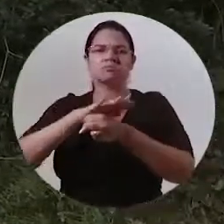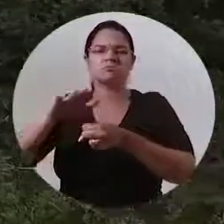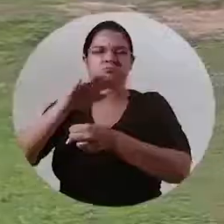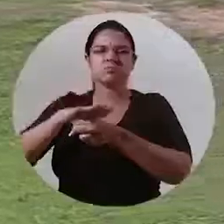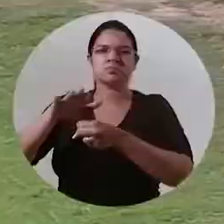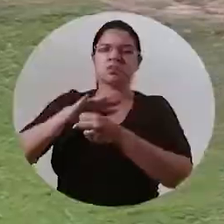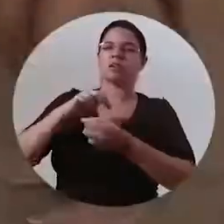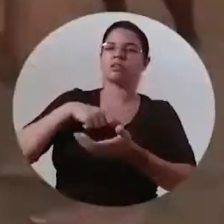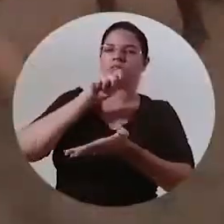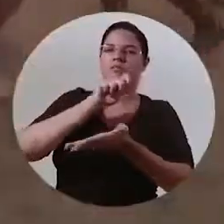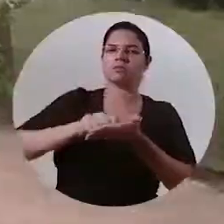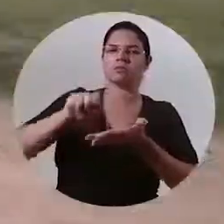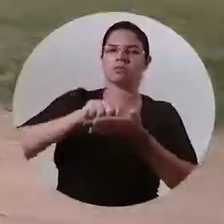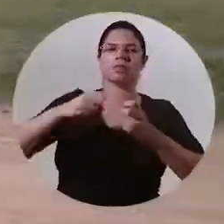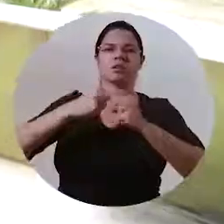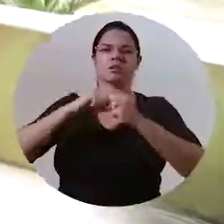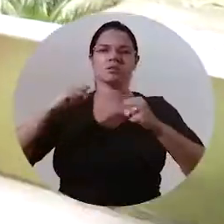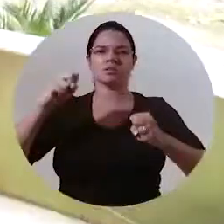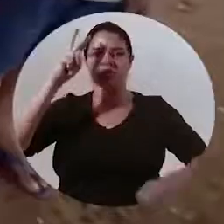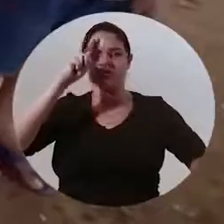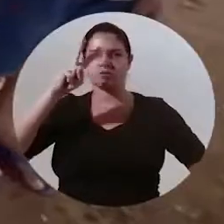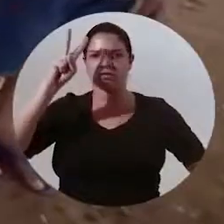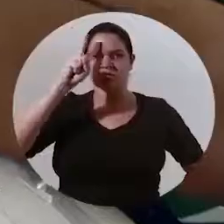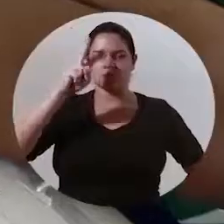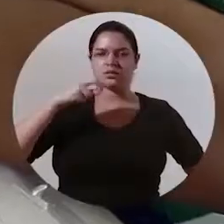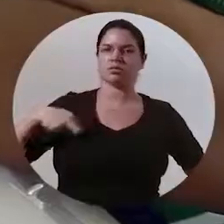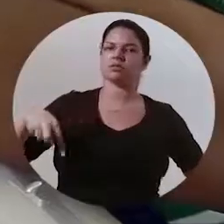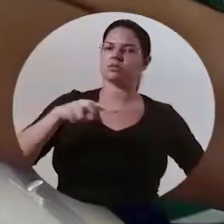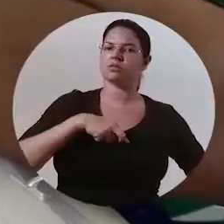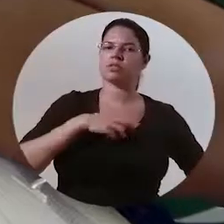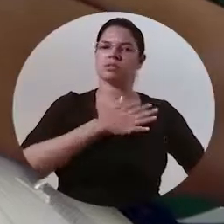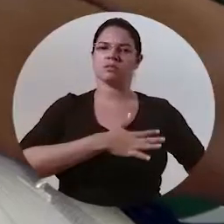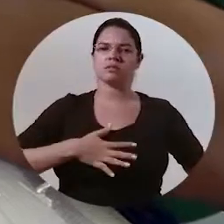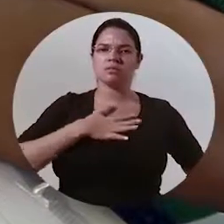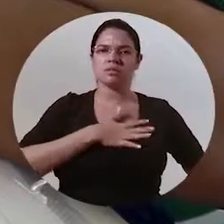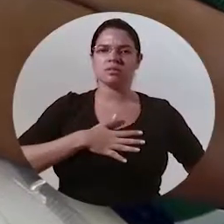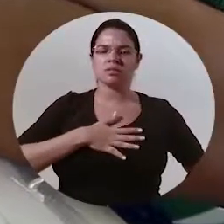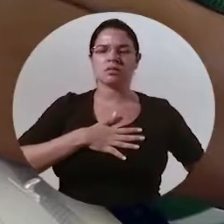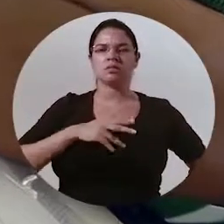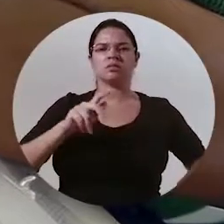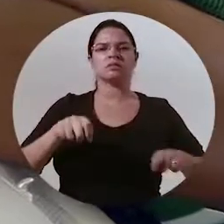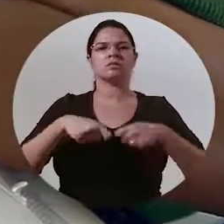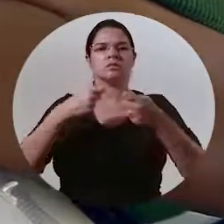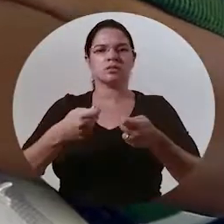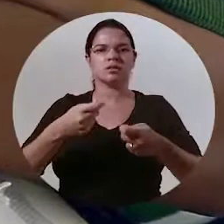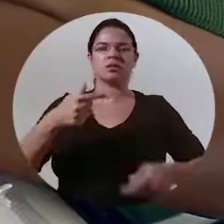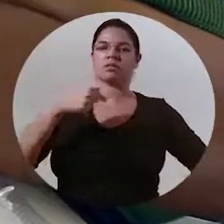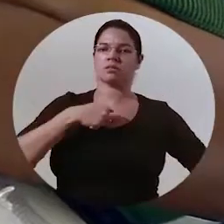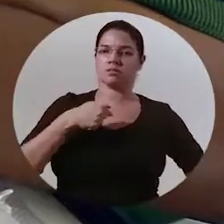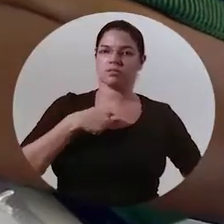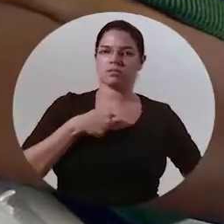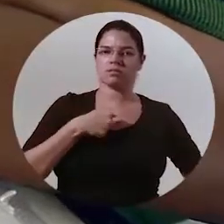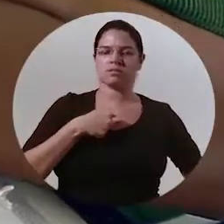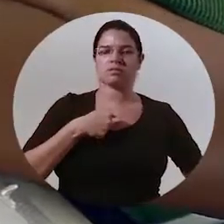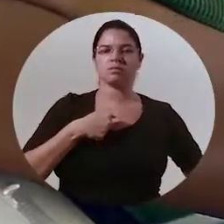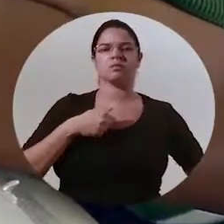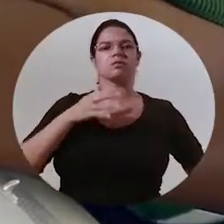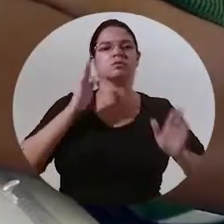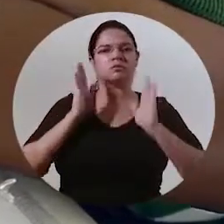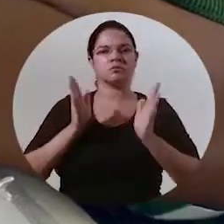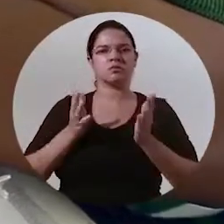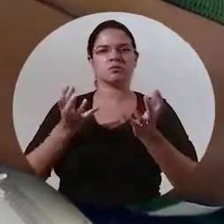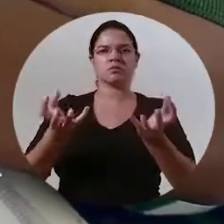alagados, fui escrevendo uma grande história Para nós é um prazer conceder a consultoria do senhor E eu,